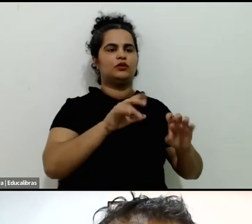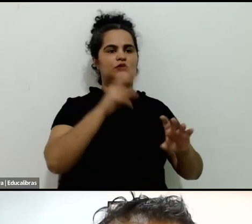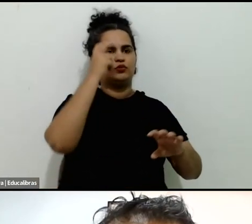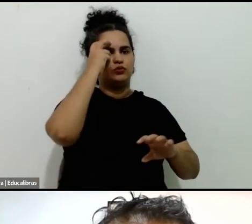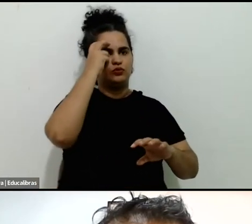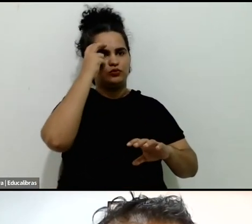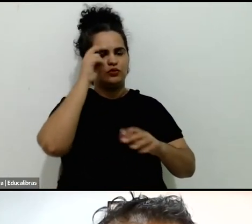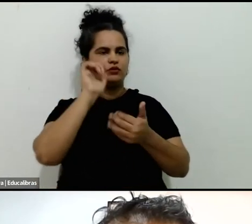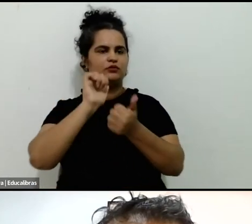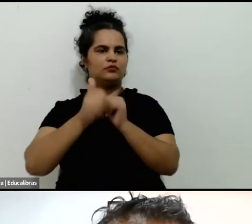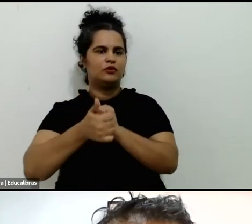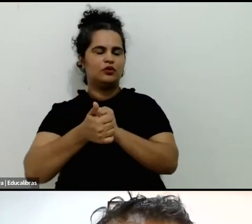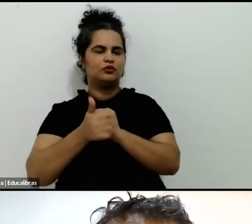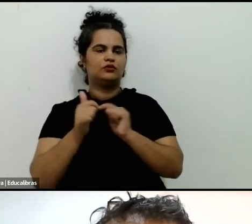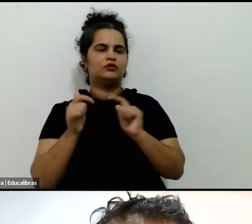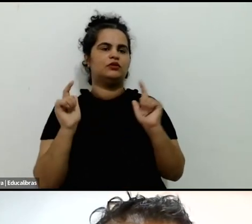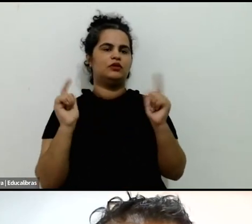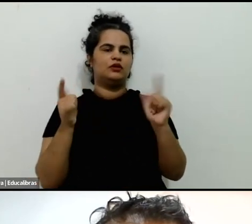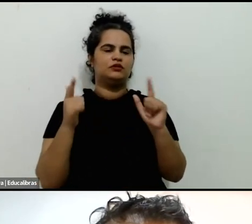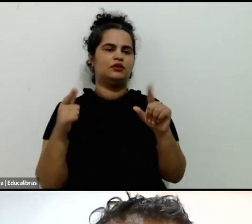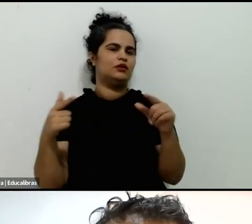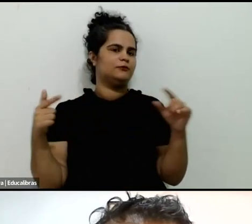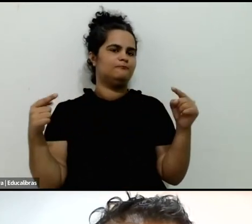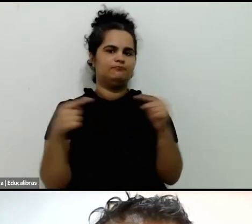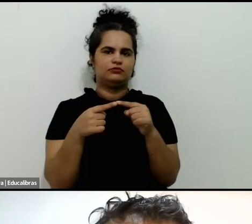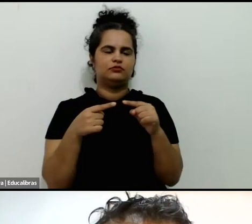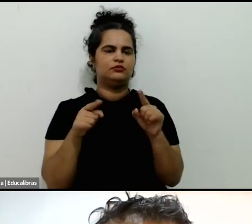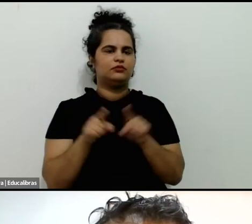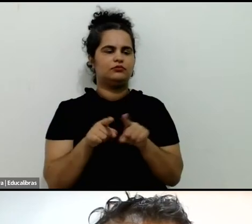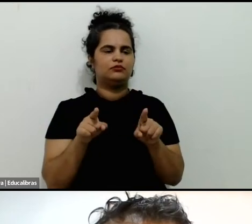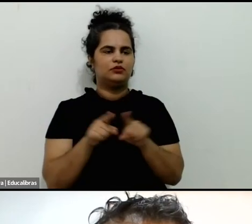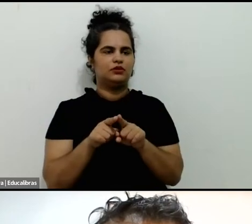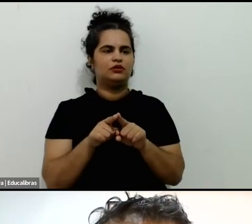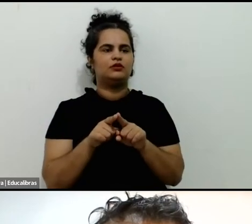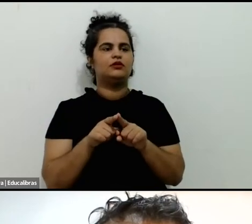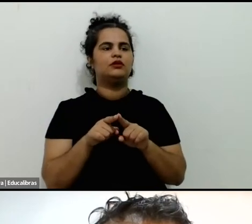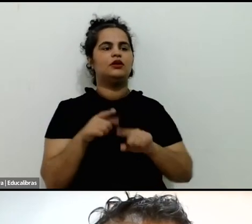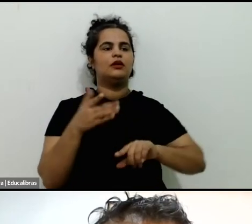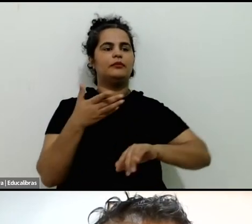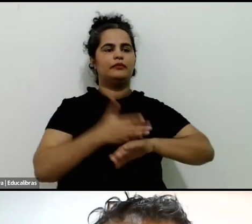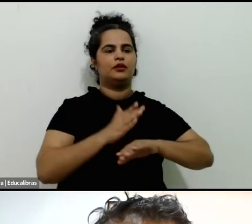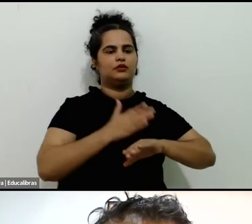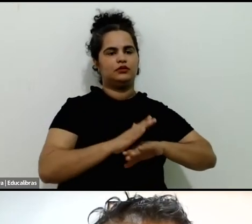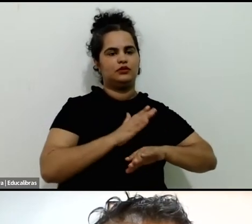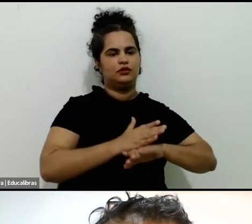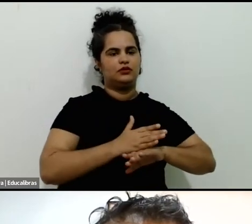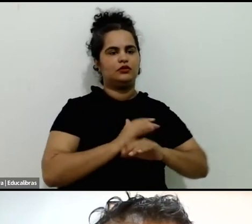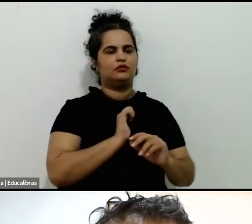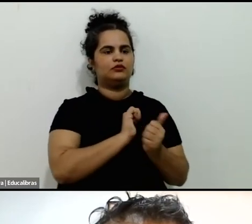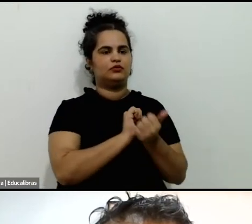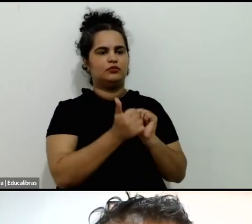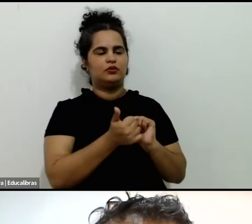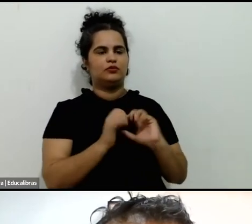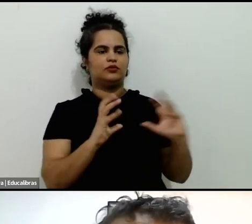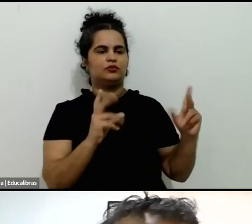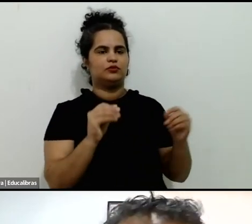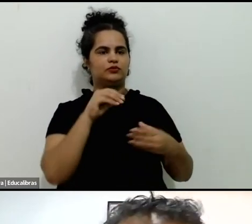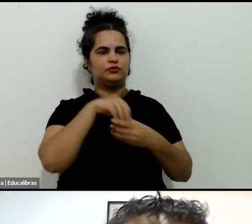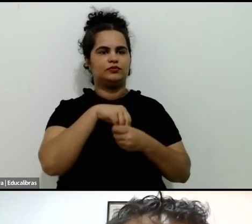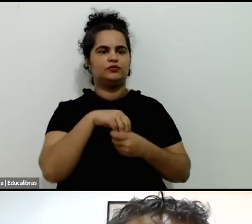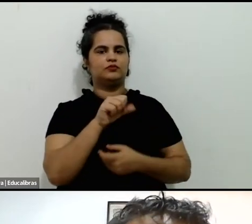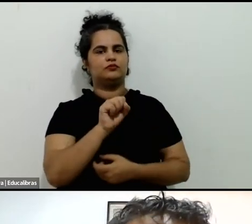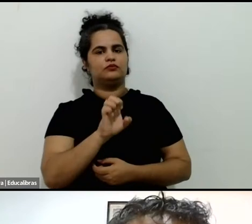também. Então, convergir é natural. E se a gente pratica o esporte para todos dentro do SESC, a gente